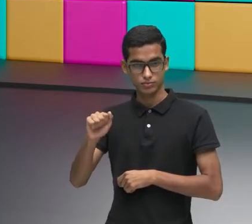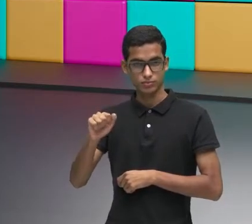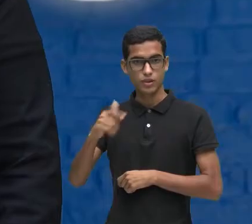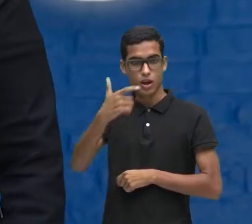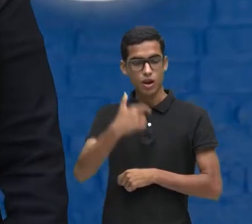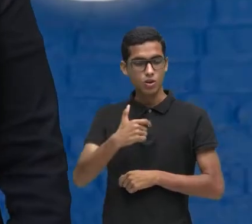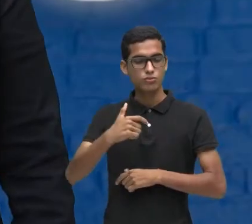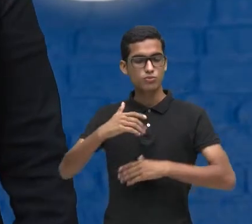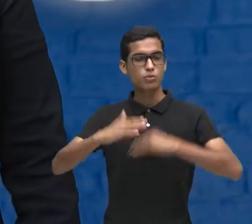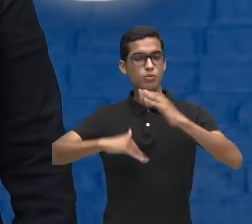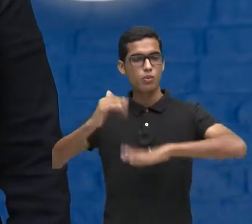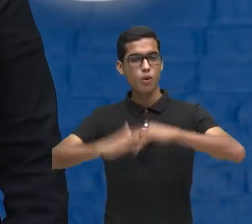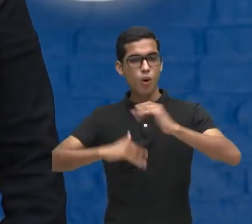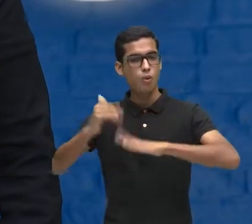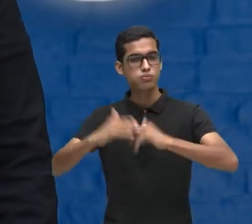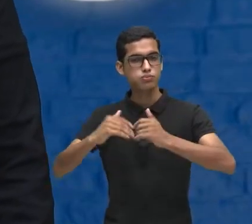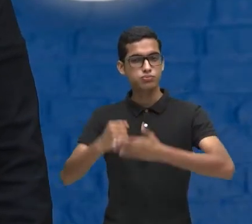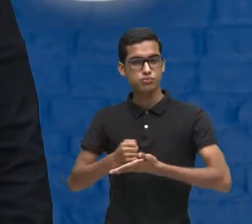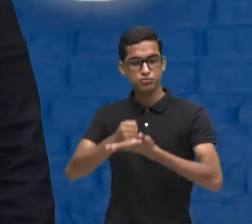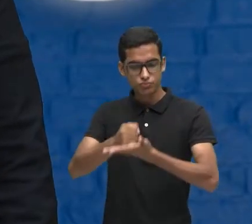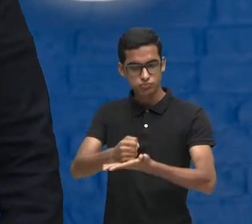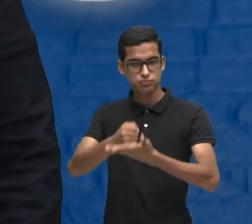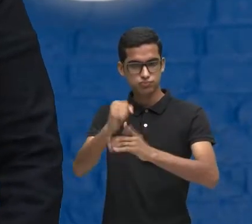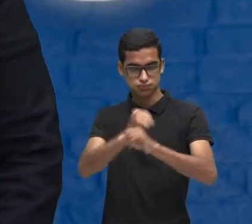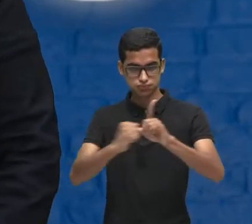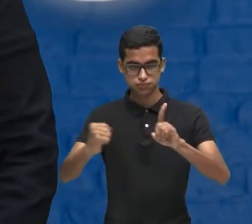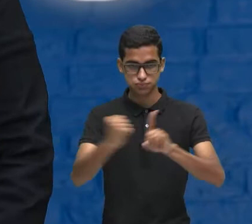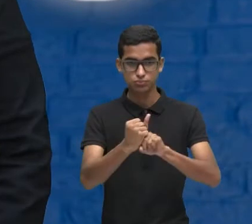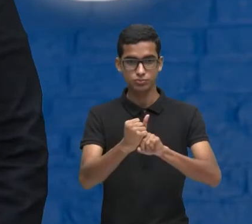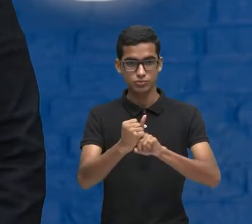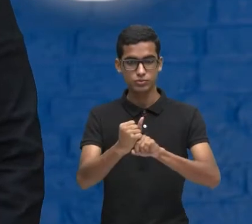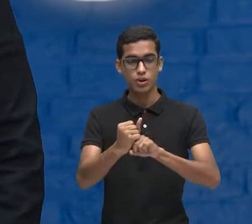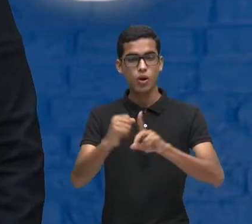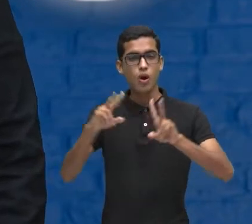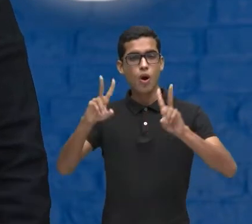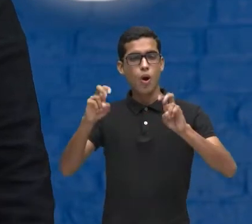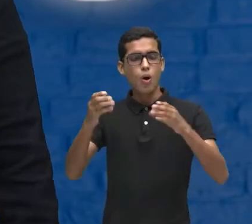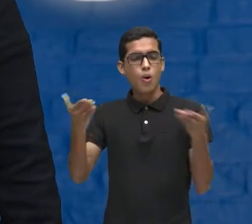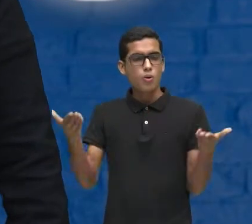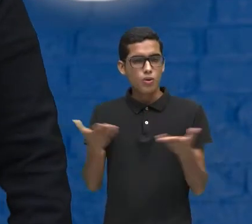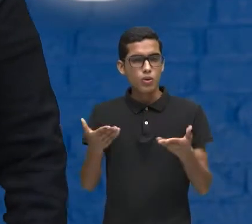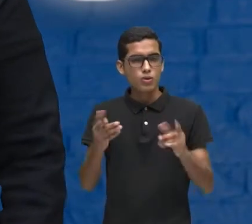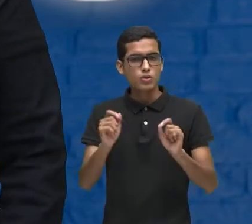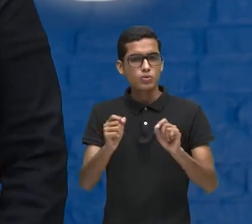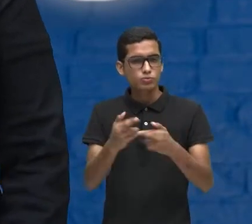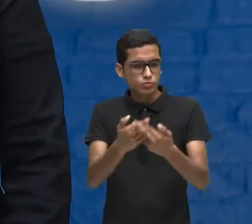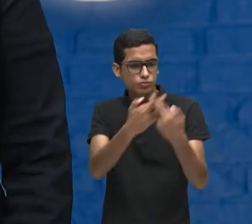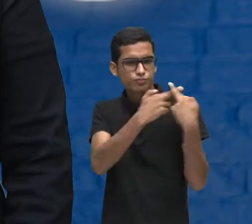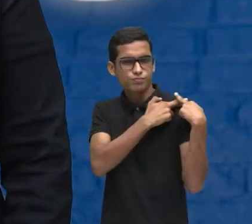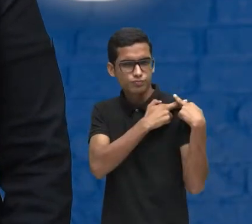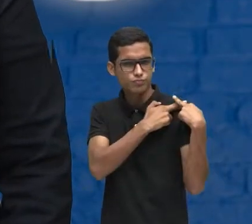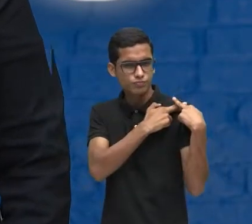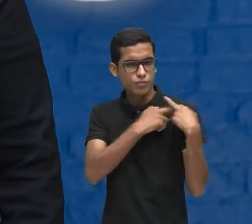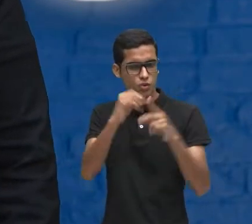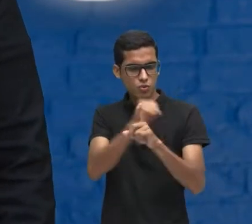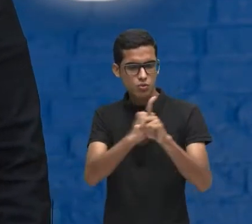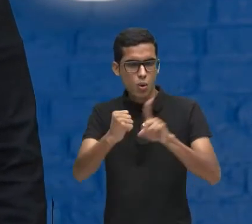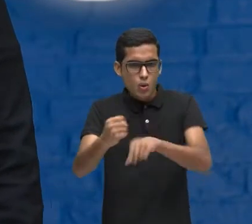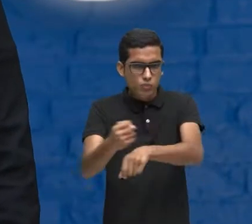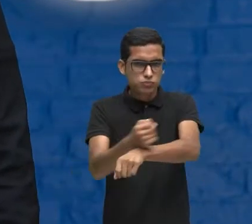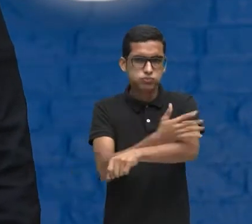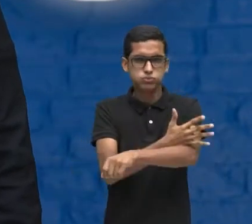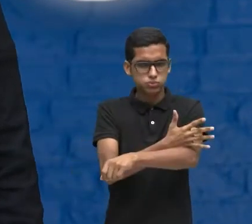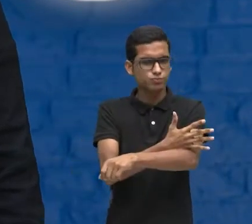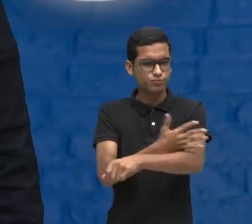conversar um pouquinho sobre as competências socioemocionais, né? Dentre elas vamos